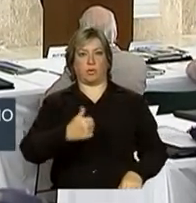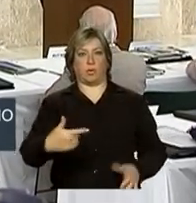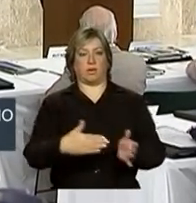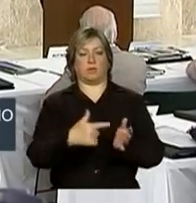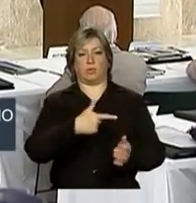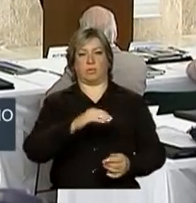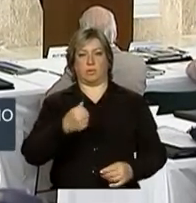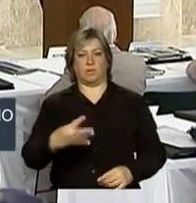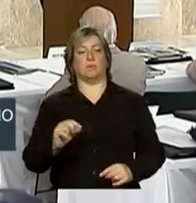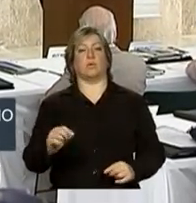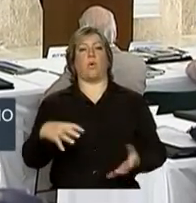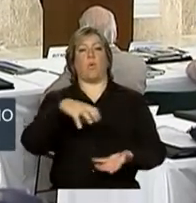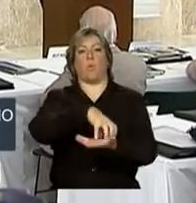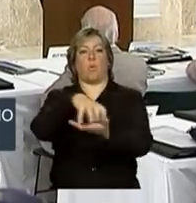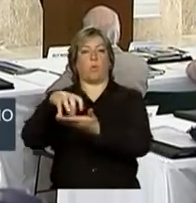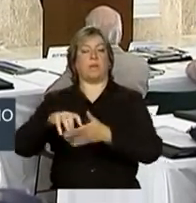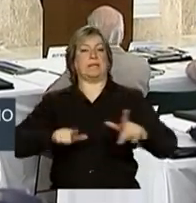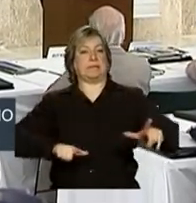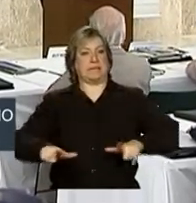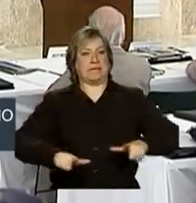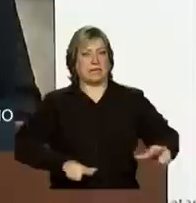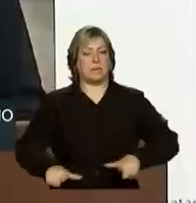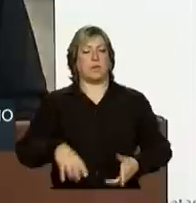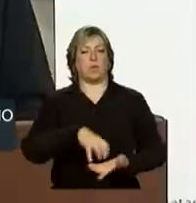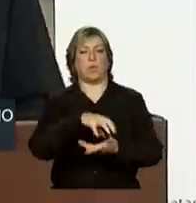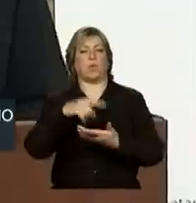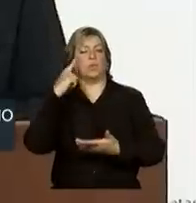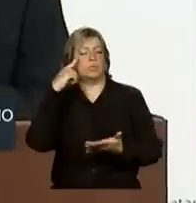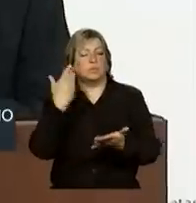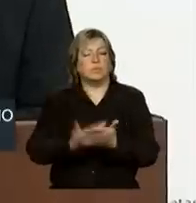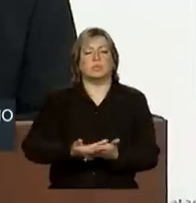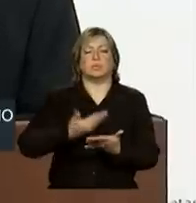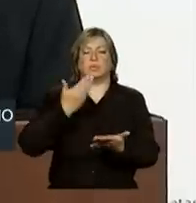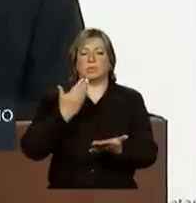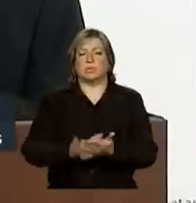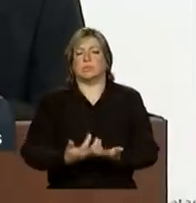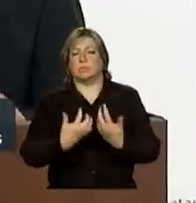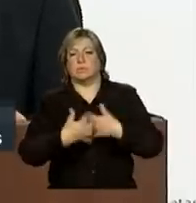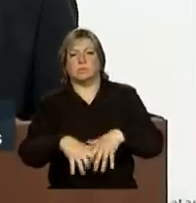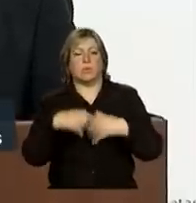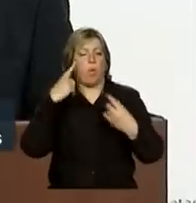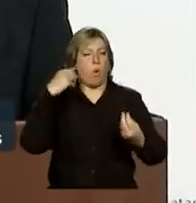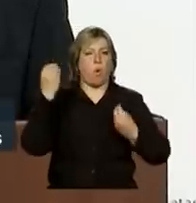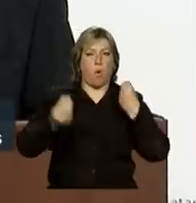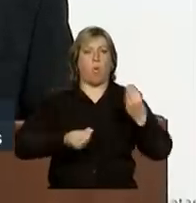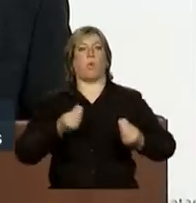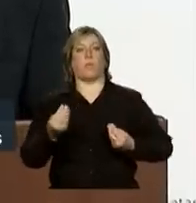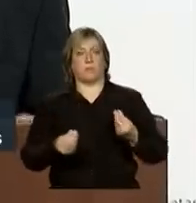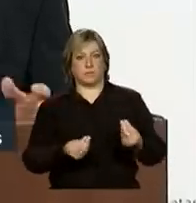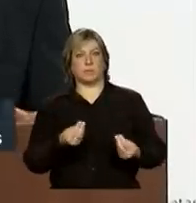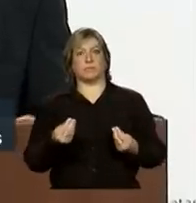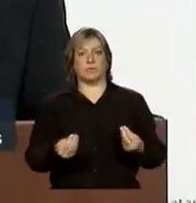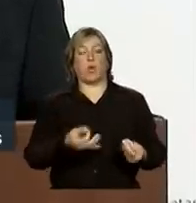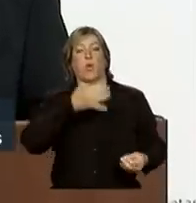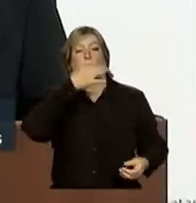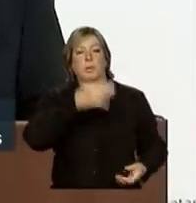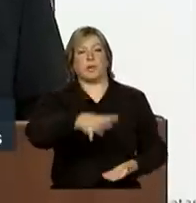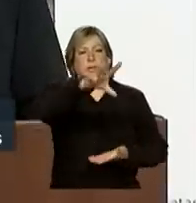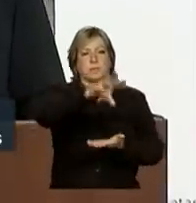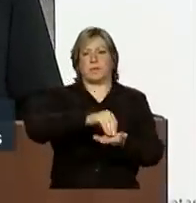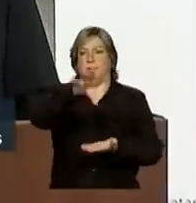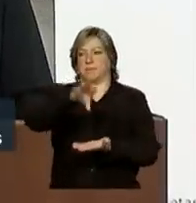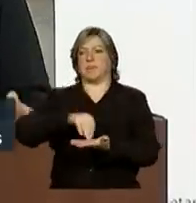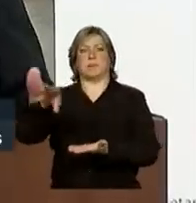trabalho, em núcleos de reflexão, em produção de sugestões